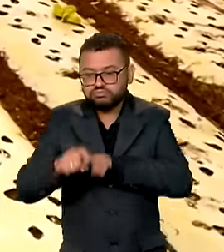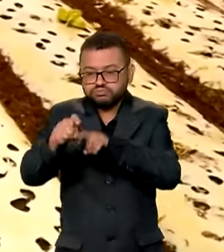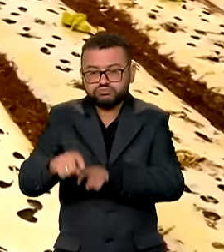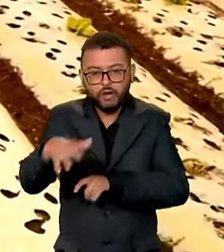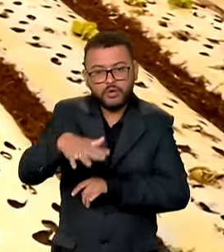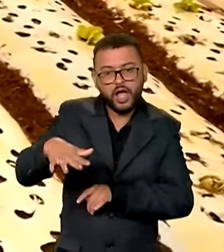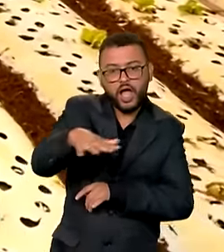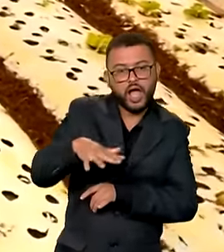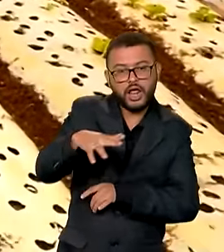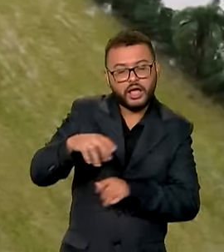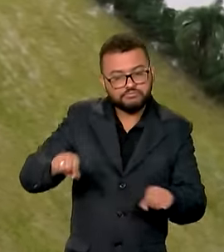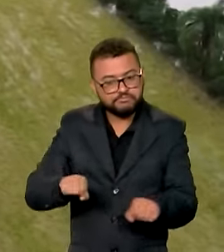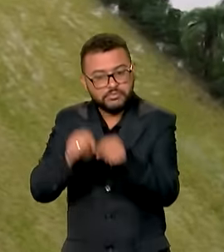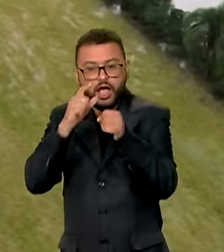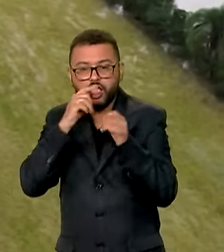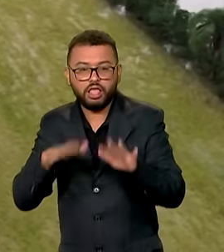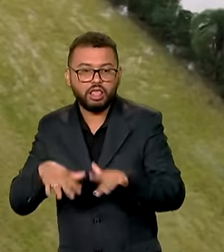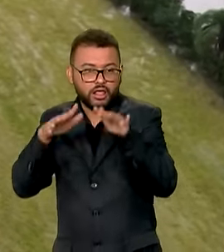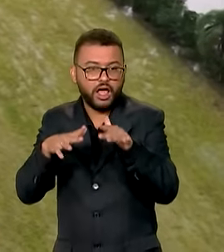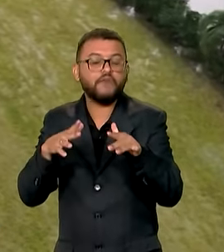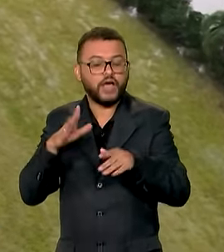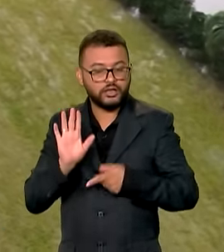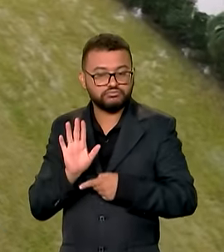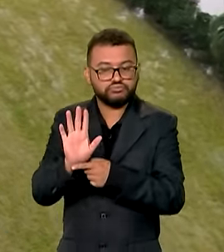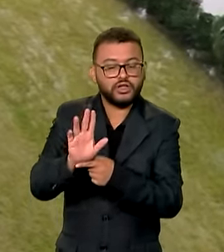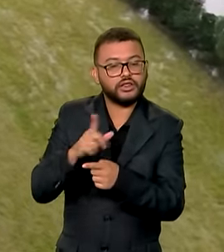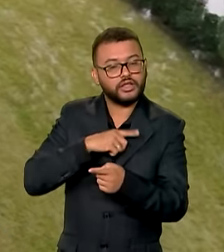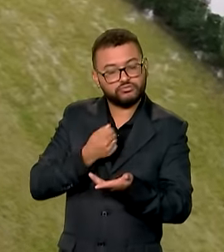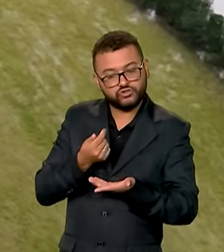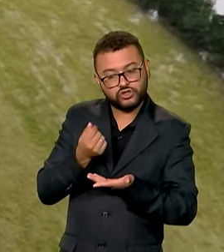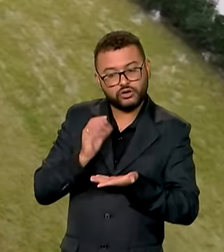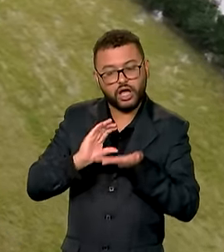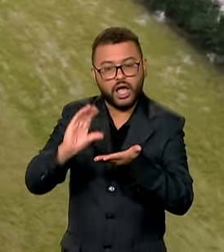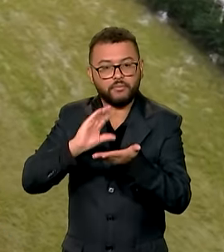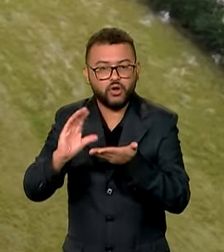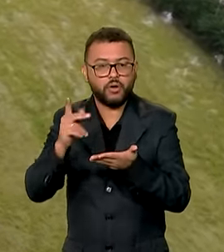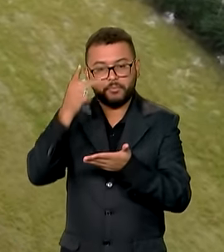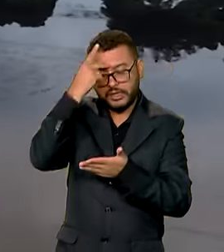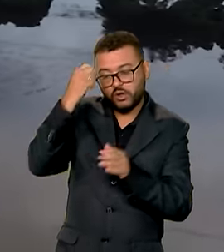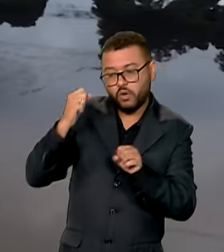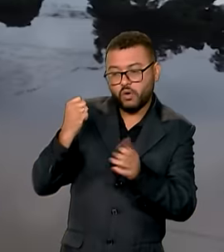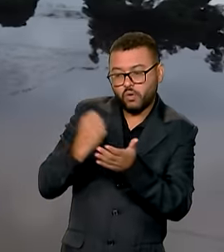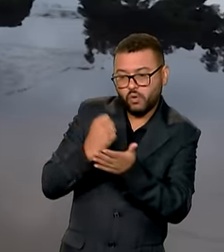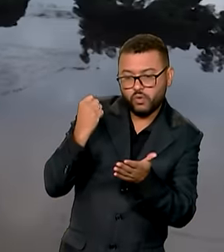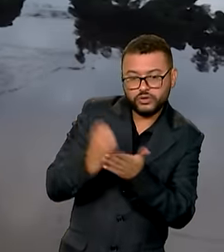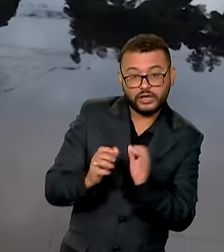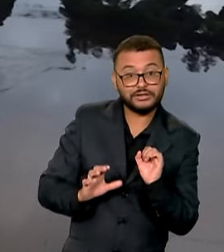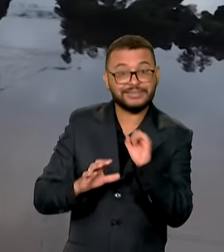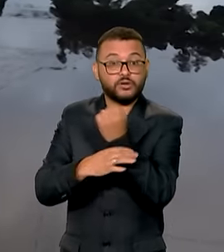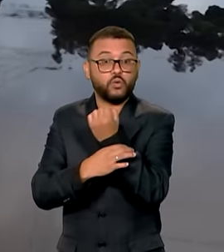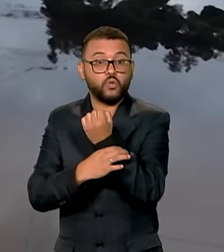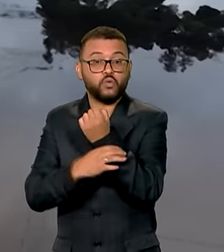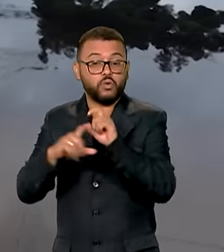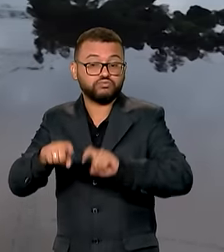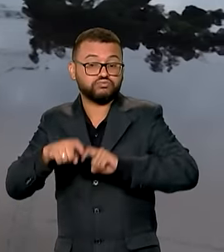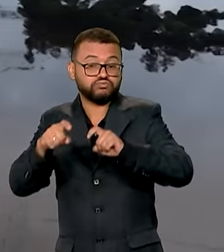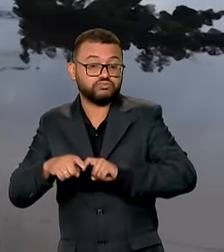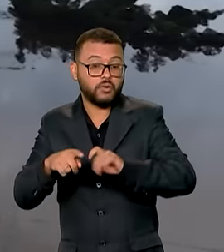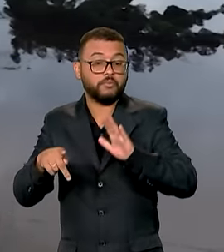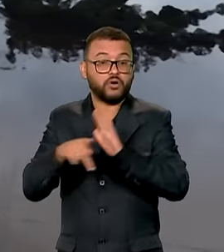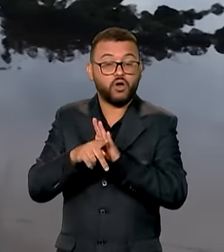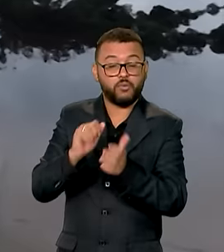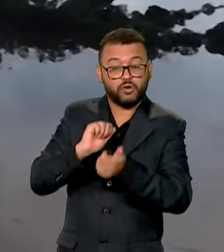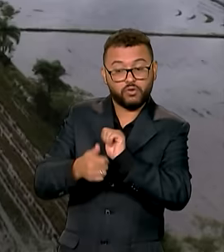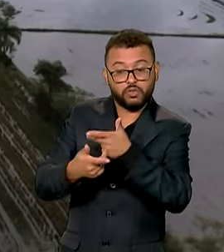atingidos pelas enchentes. O valor será aplicado no apoio financeiro para a contratação do seguro rural, referente à safra